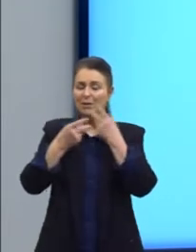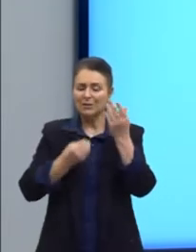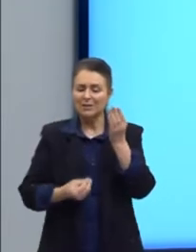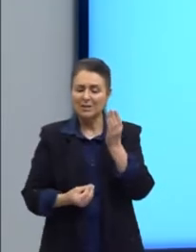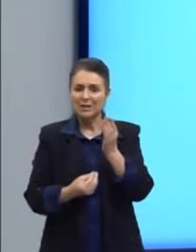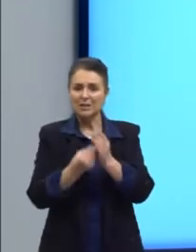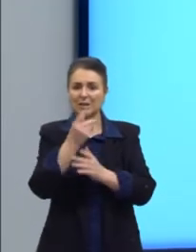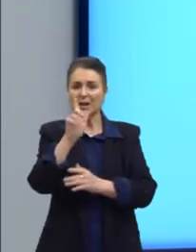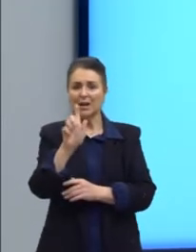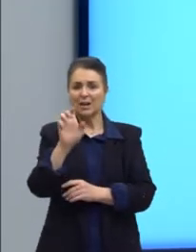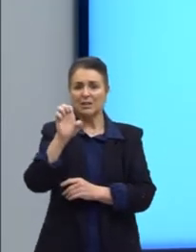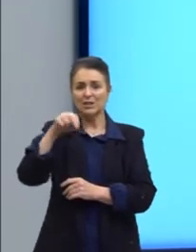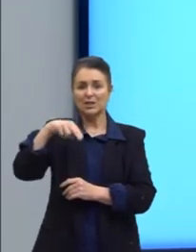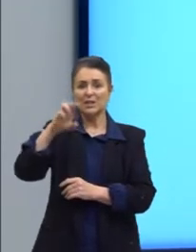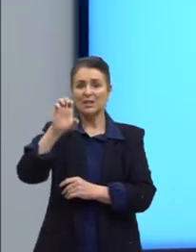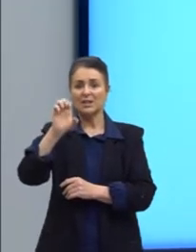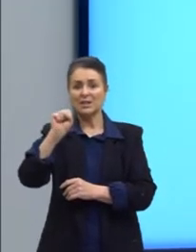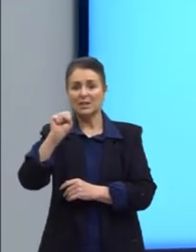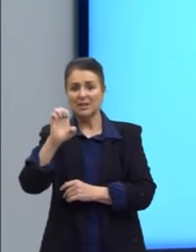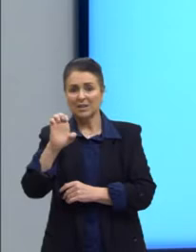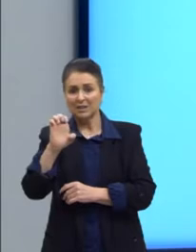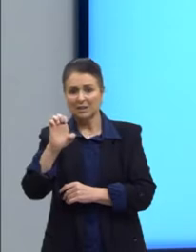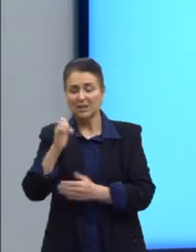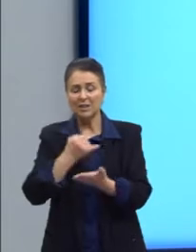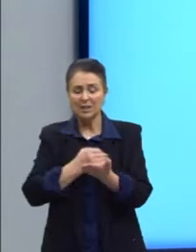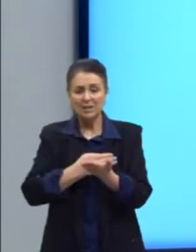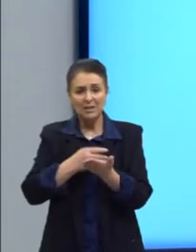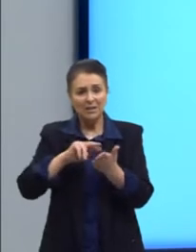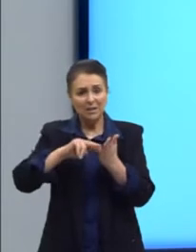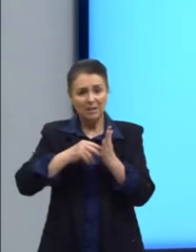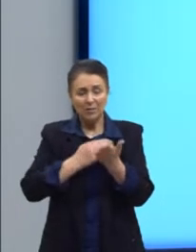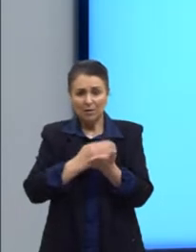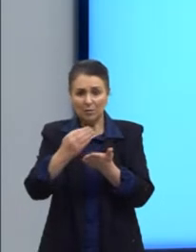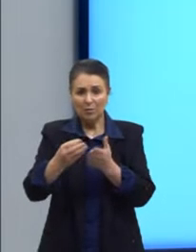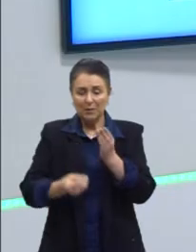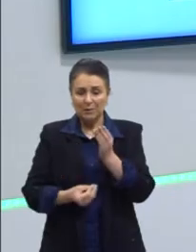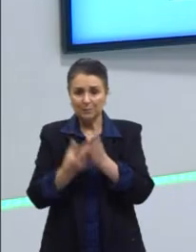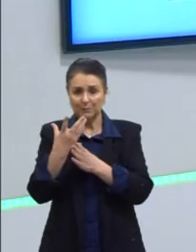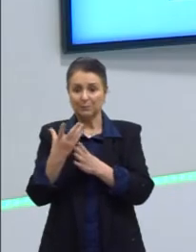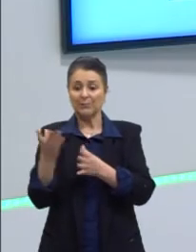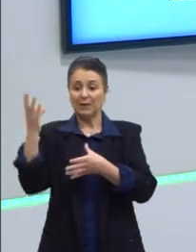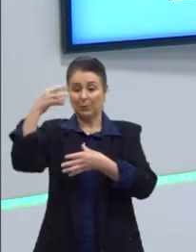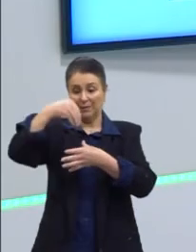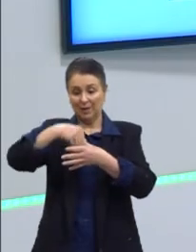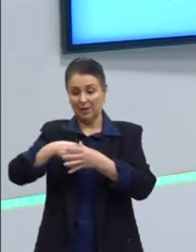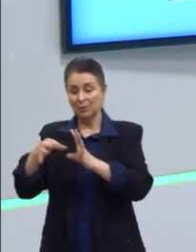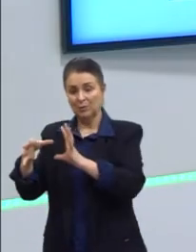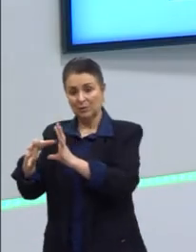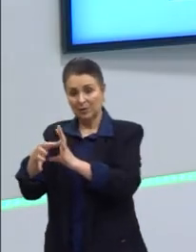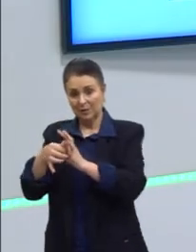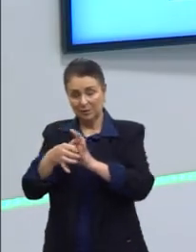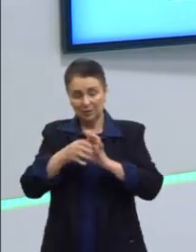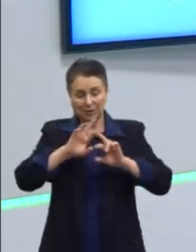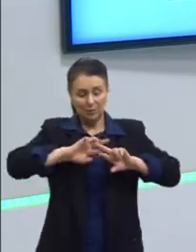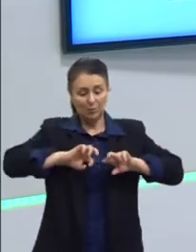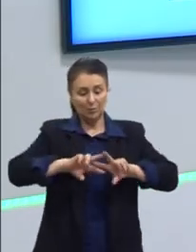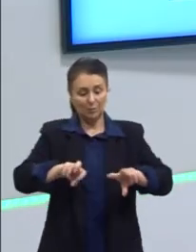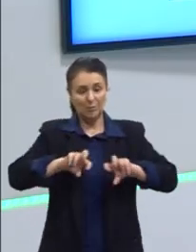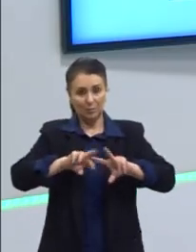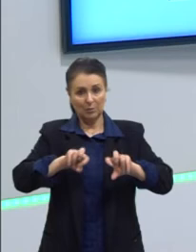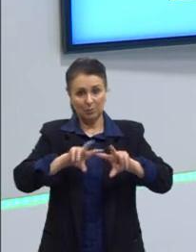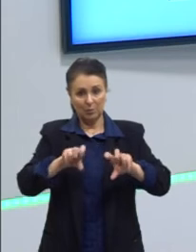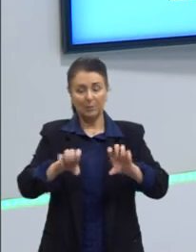processo inicial. É dentro desse contexto, então, exploratório, que se